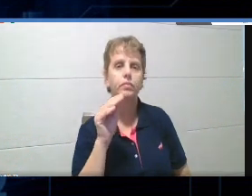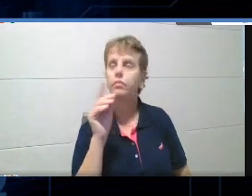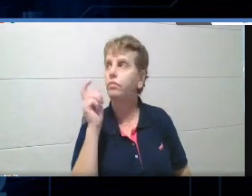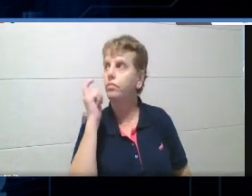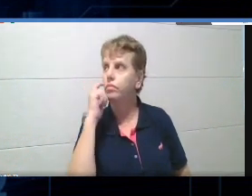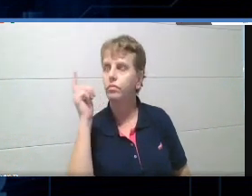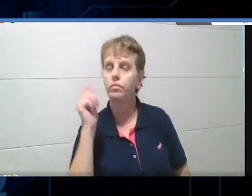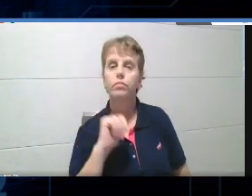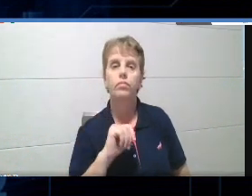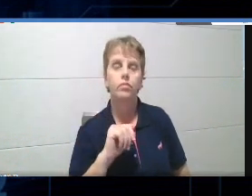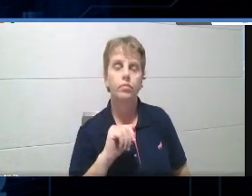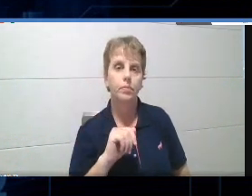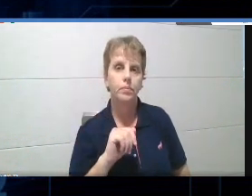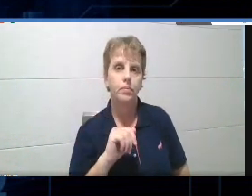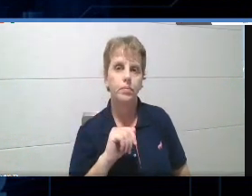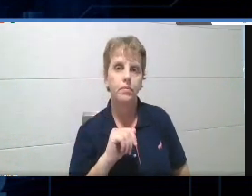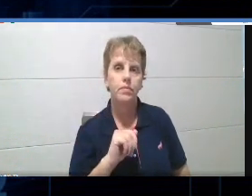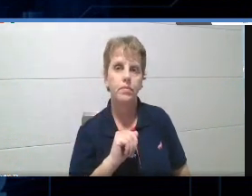Aqui.